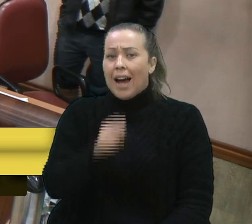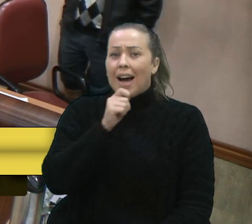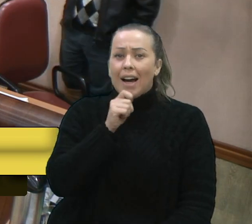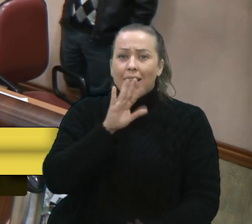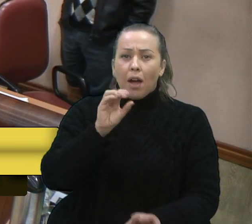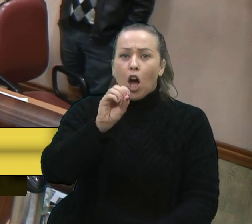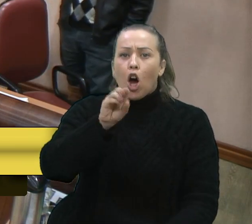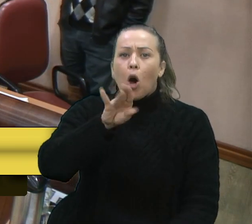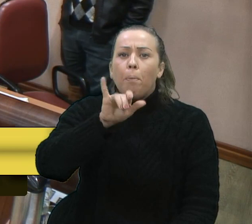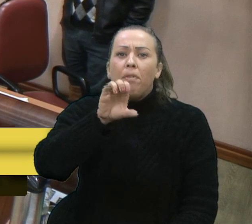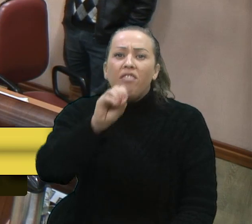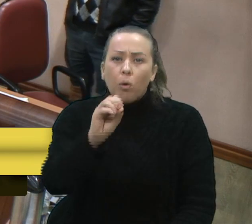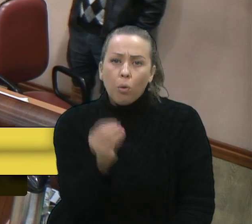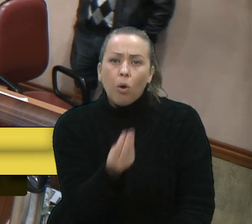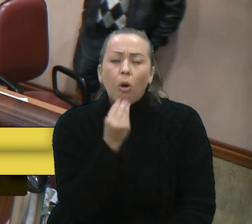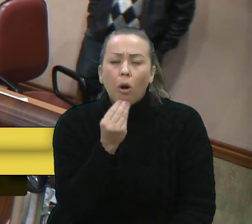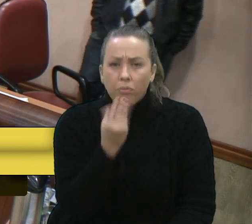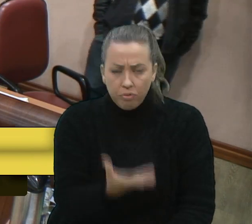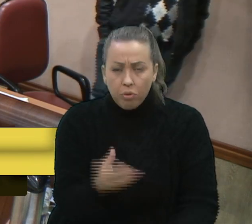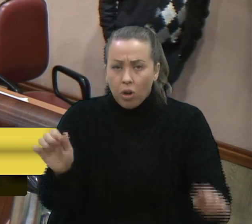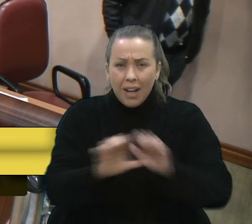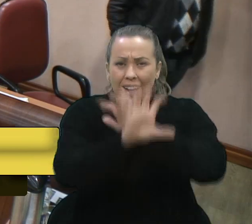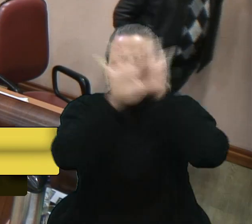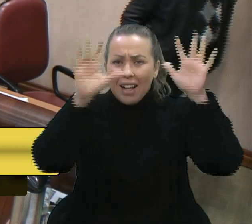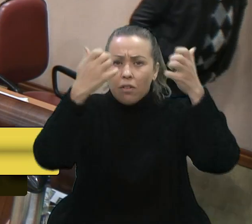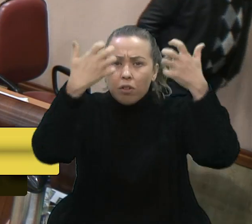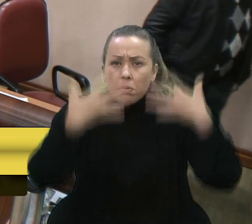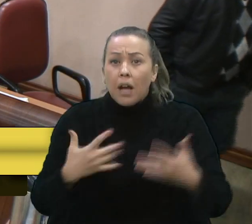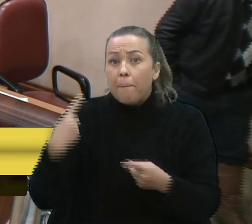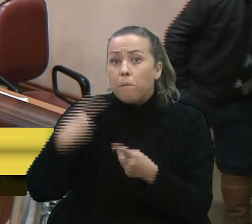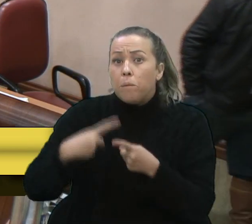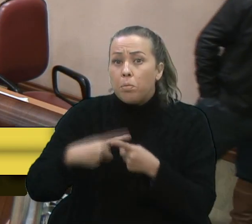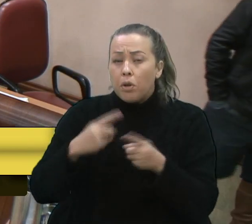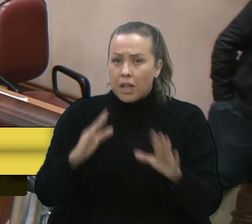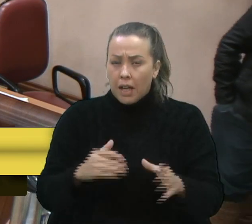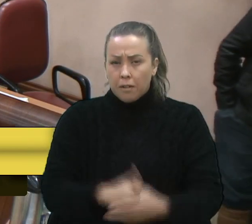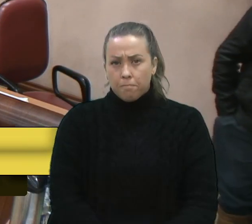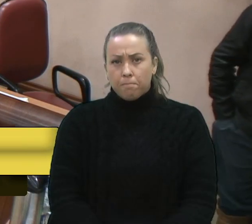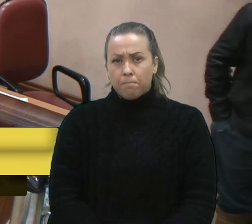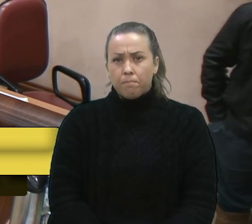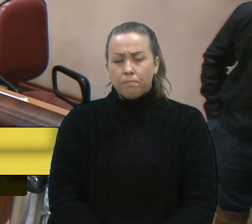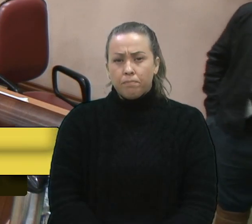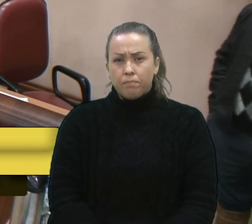óbvio para mim. E vou explicar com muita clareza para vocês o porquê. Questão de ordem, vereadora.